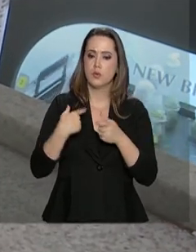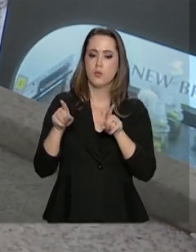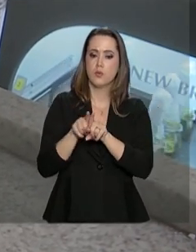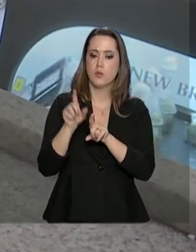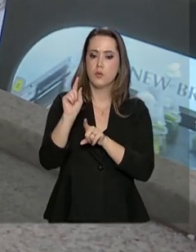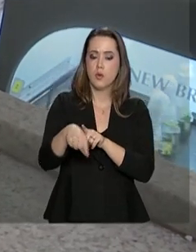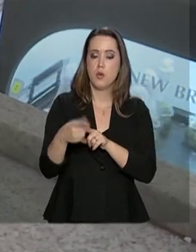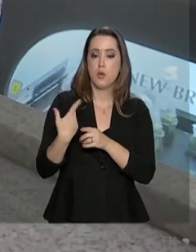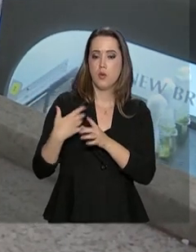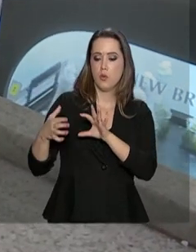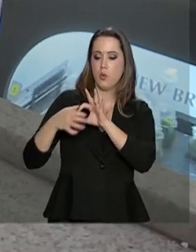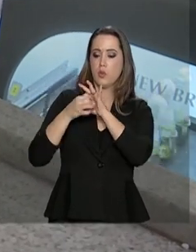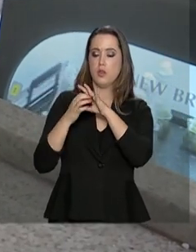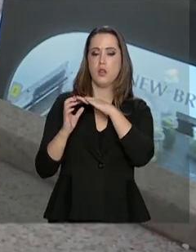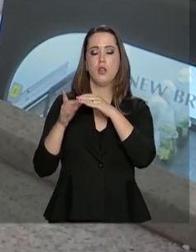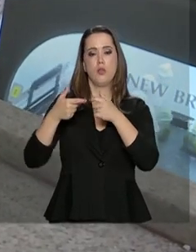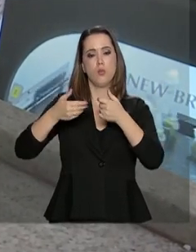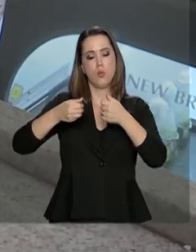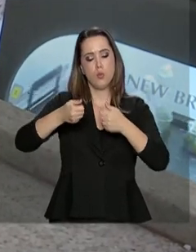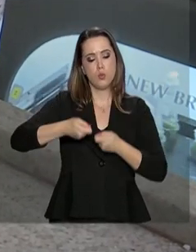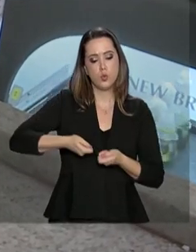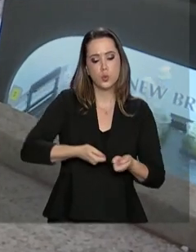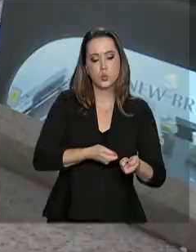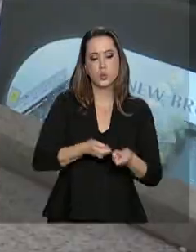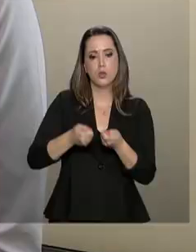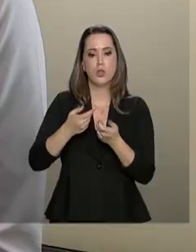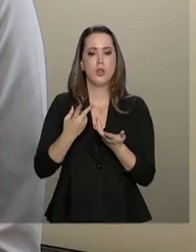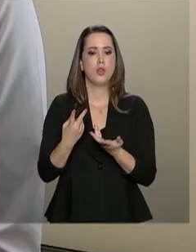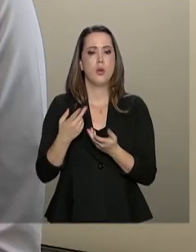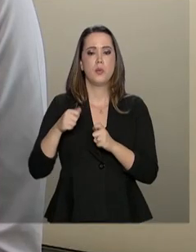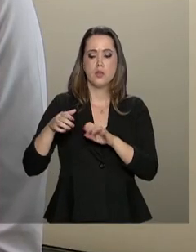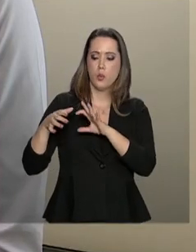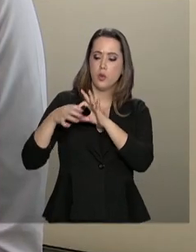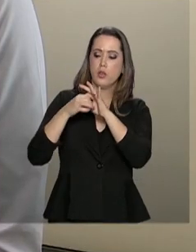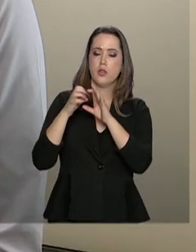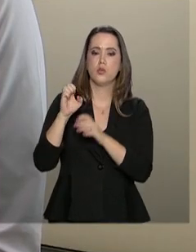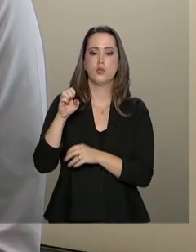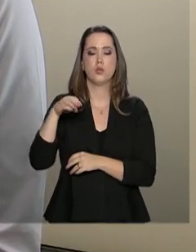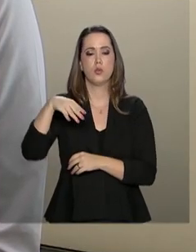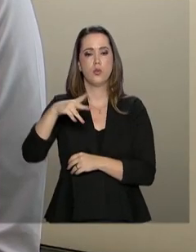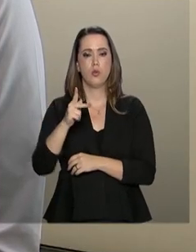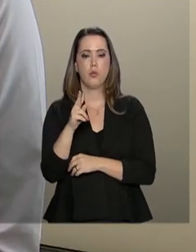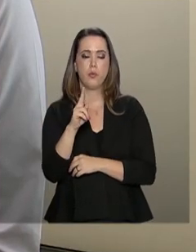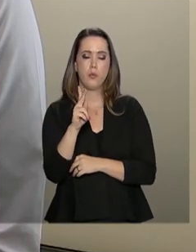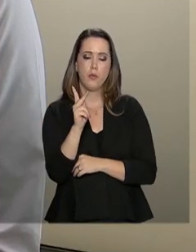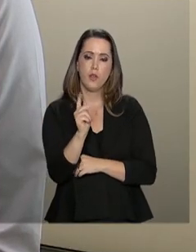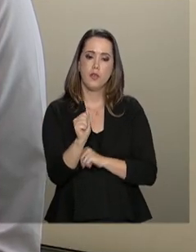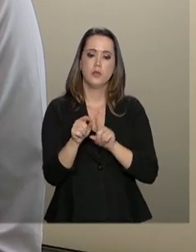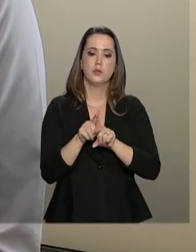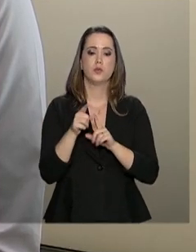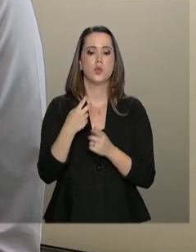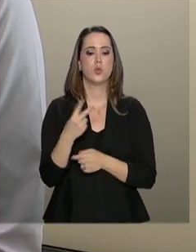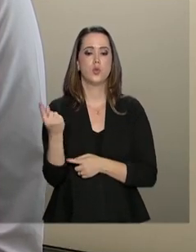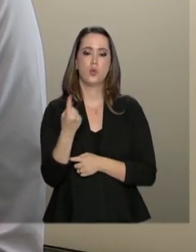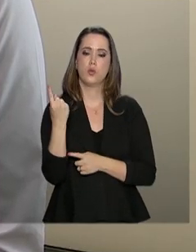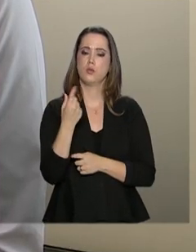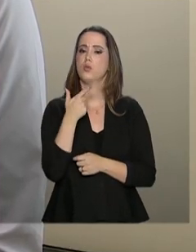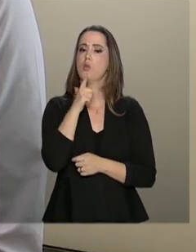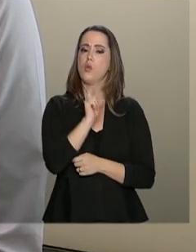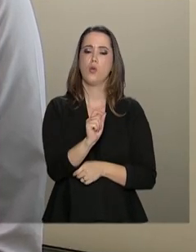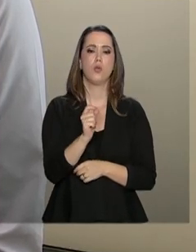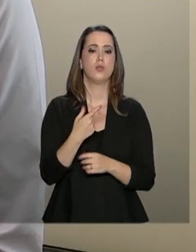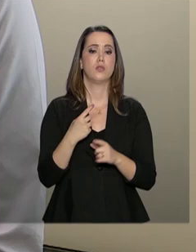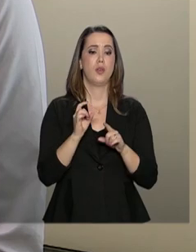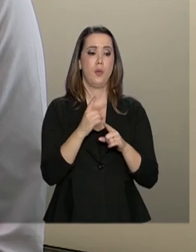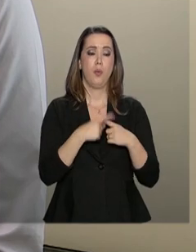Embrapa, desenvolver o extrato seria impossível. Sozinha a gente não ia conseguir produzir, porque somos uma